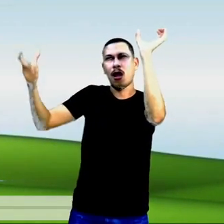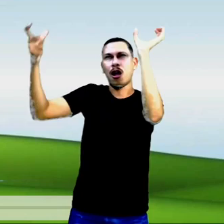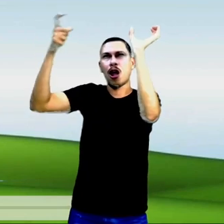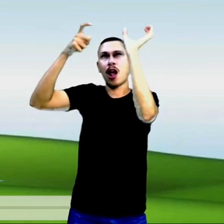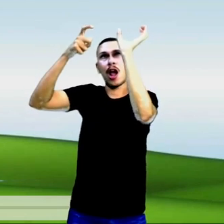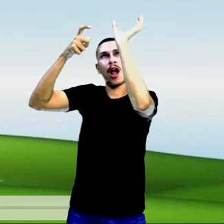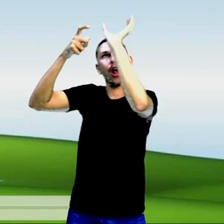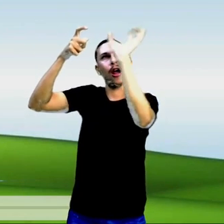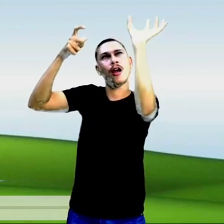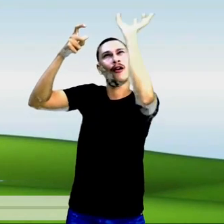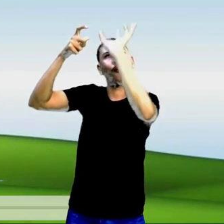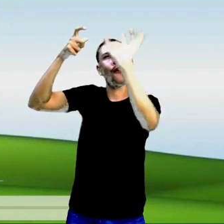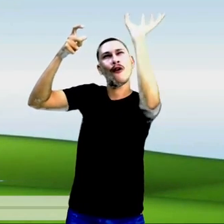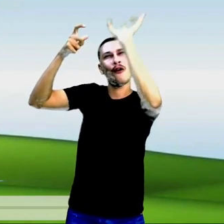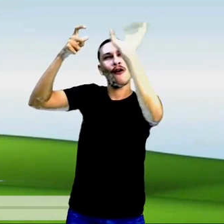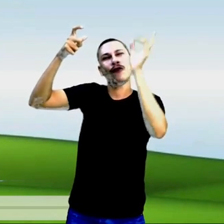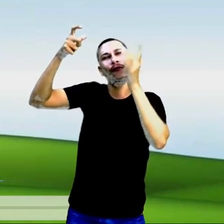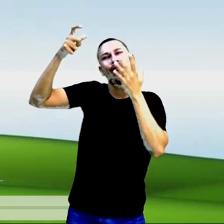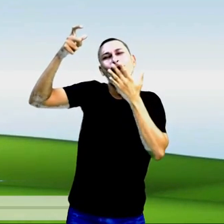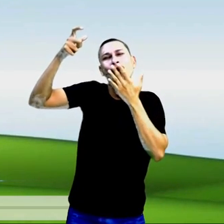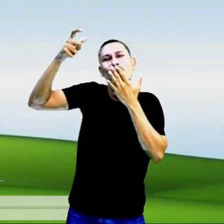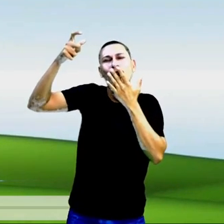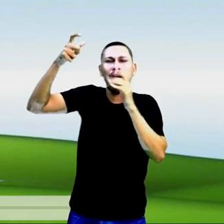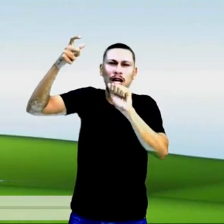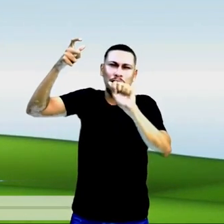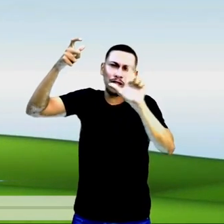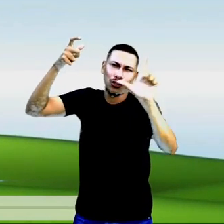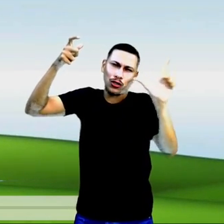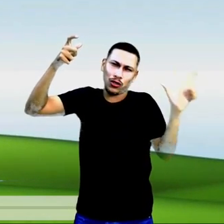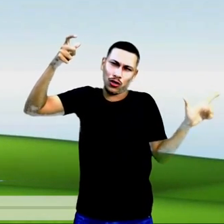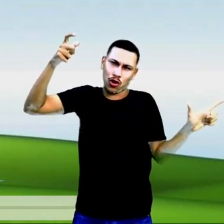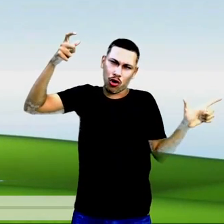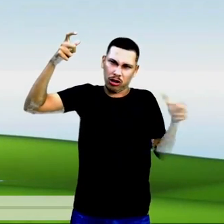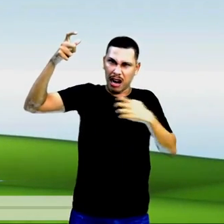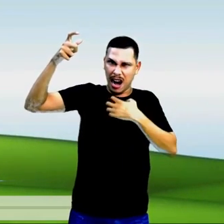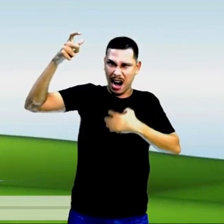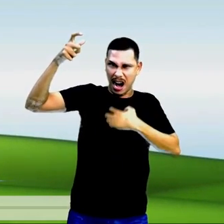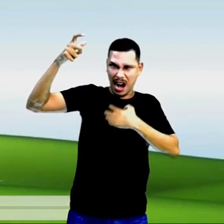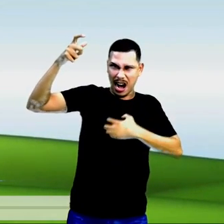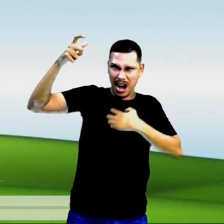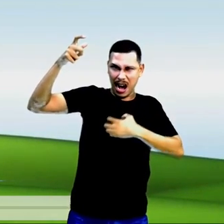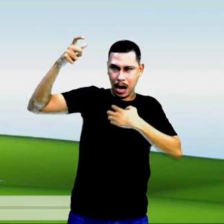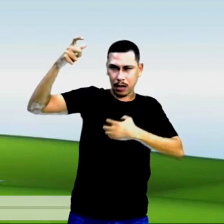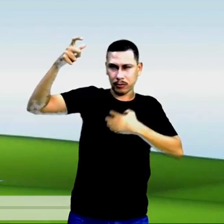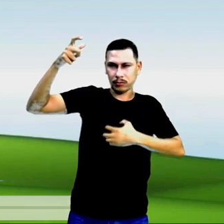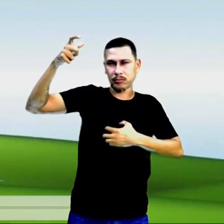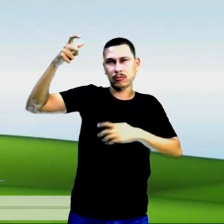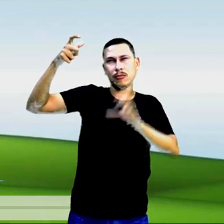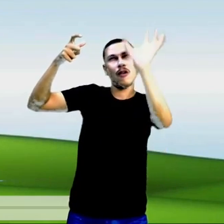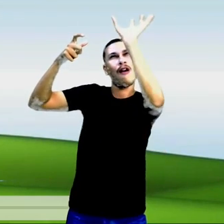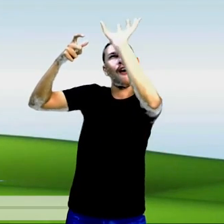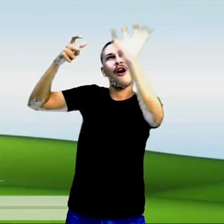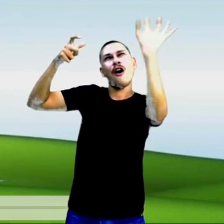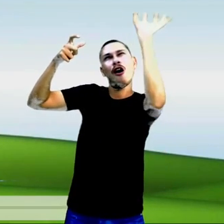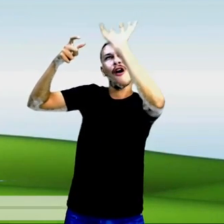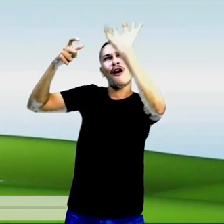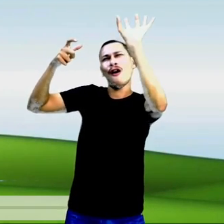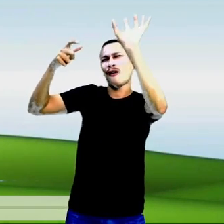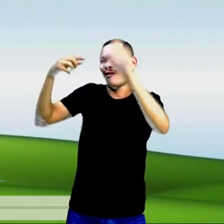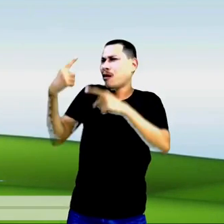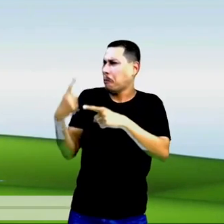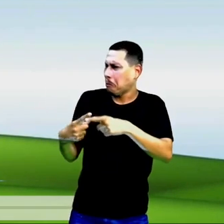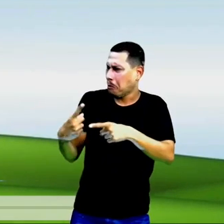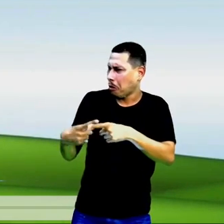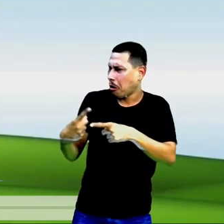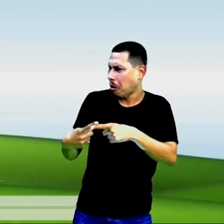azul, pois não estava gostando nada daquilo. Então disse ao sol, por que você está fazendo